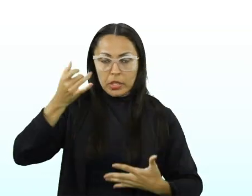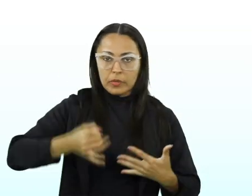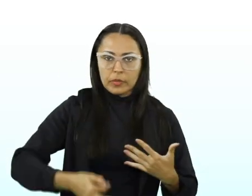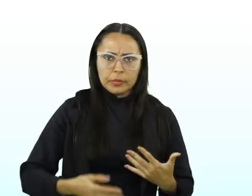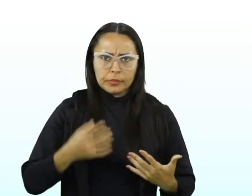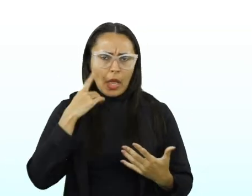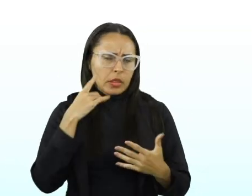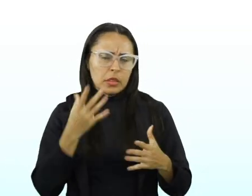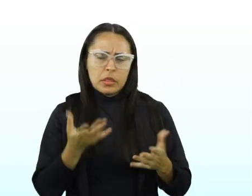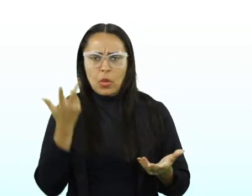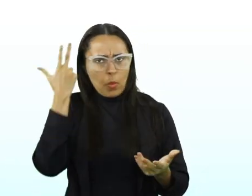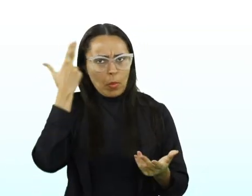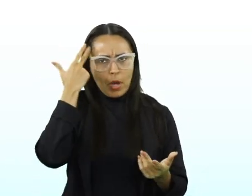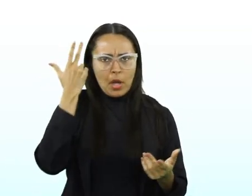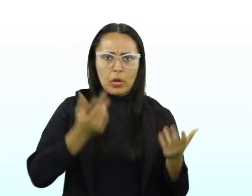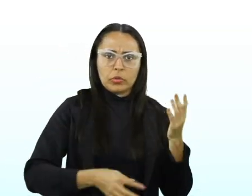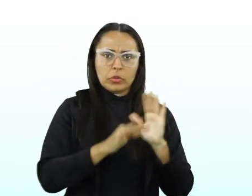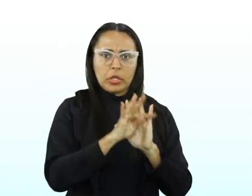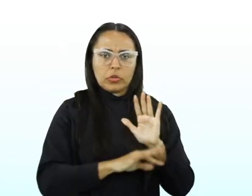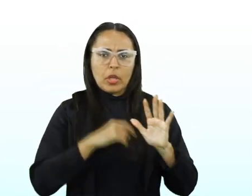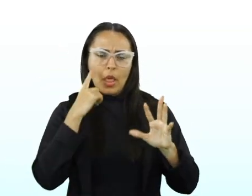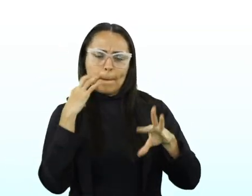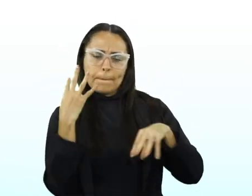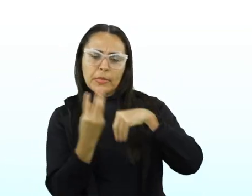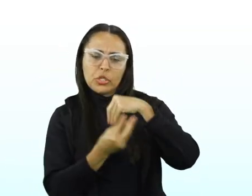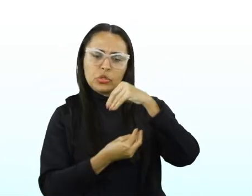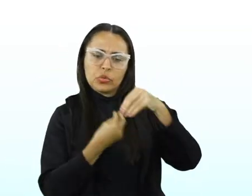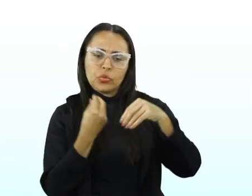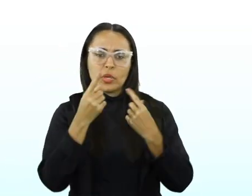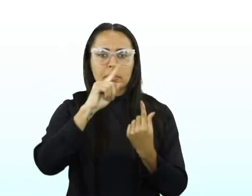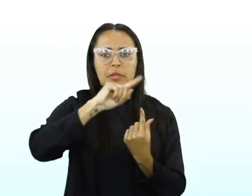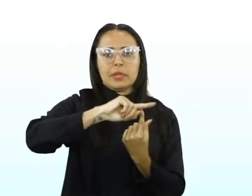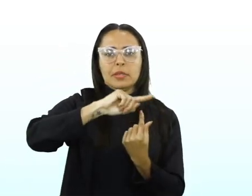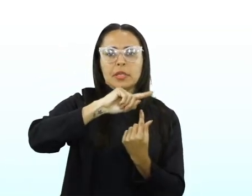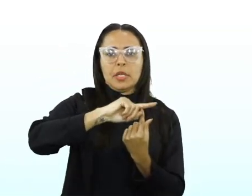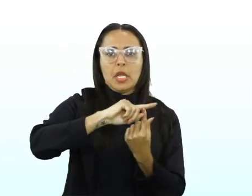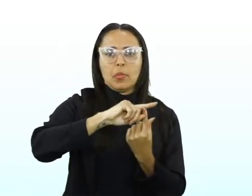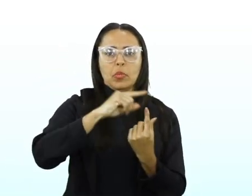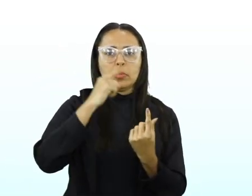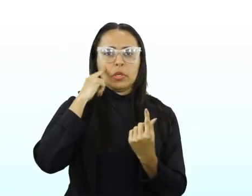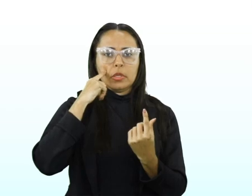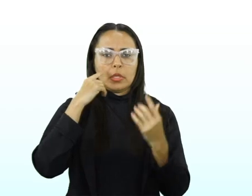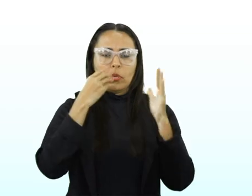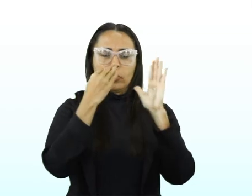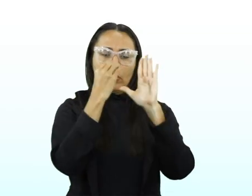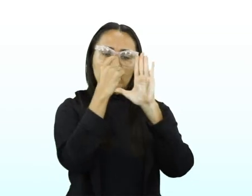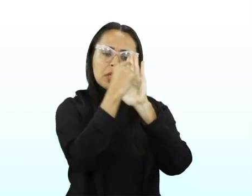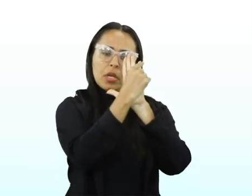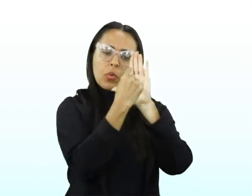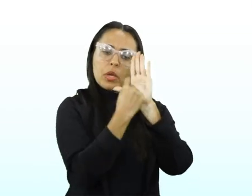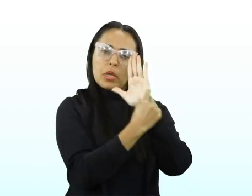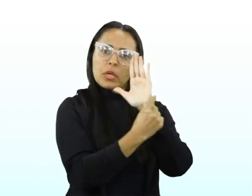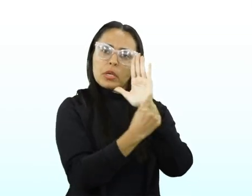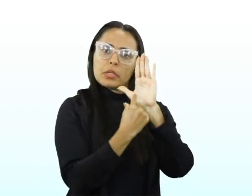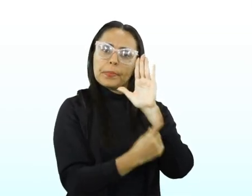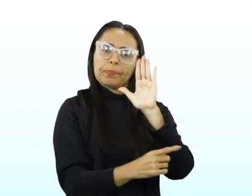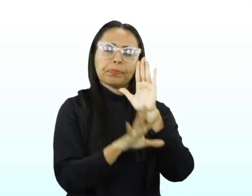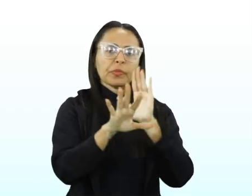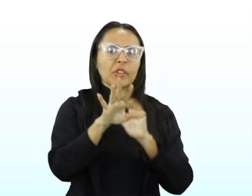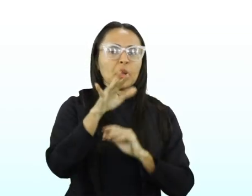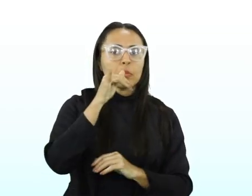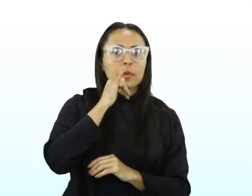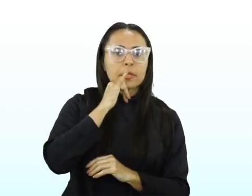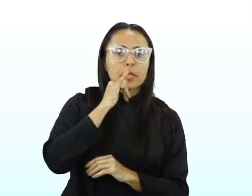comum nos textos. Essa mistura de tipos textuais, de sequências textuais. Então, eu tenho um texto, por exemplo,